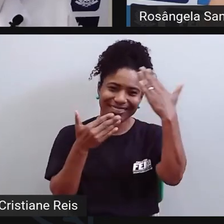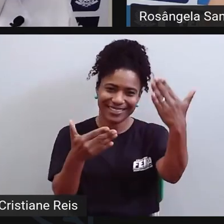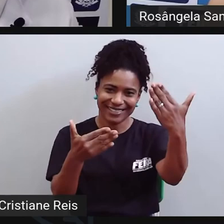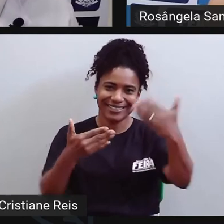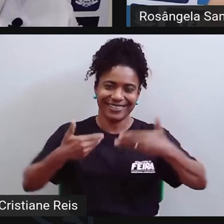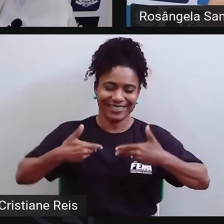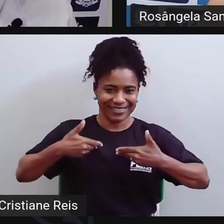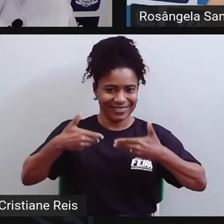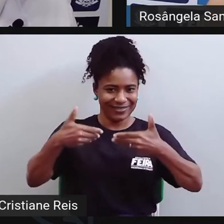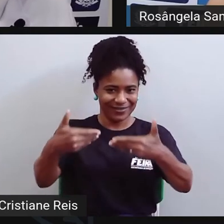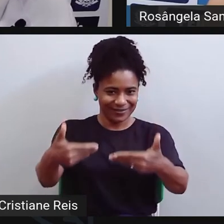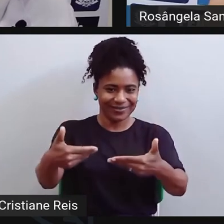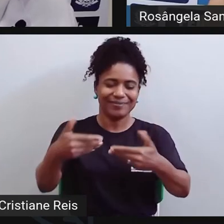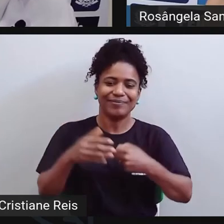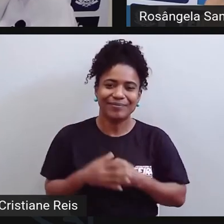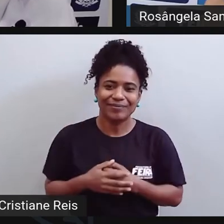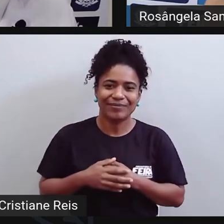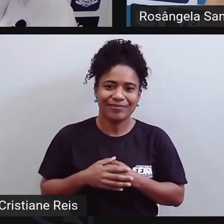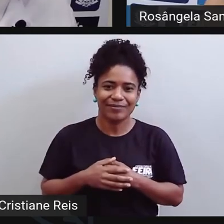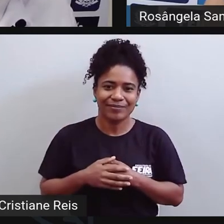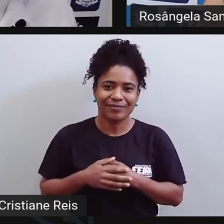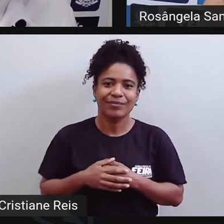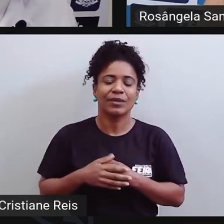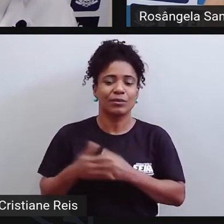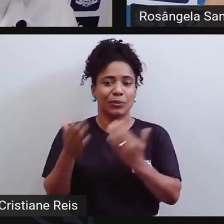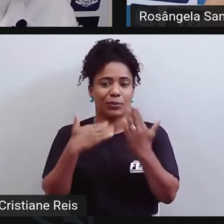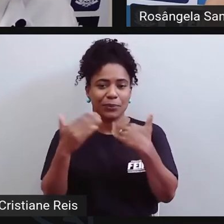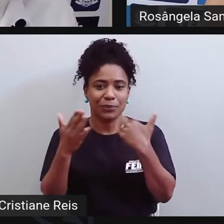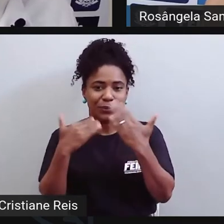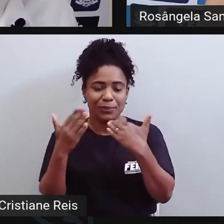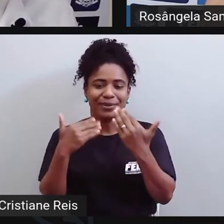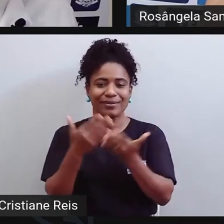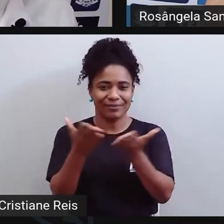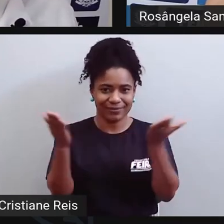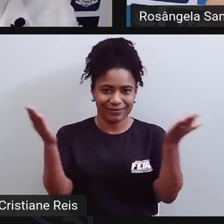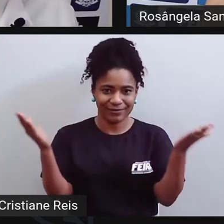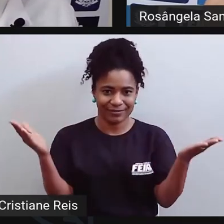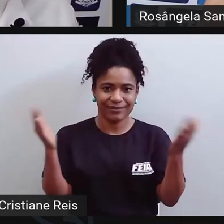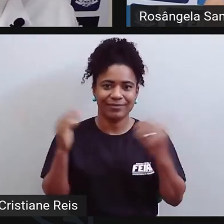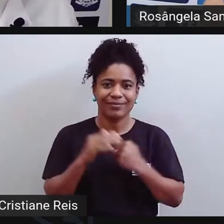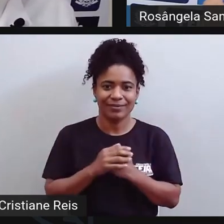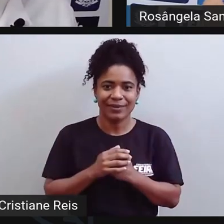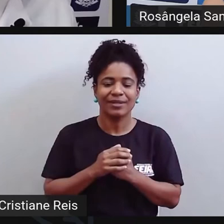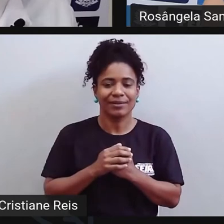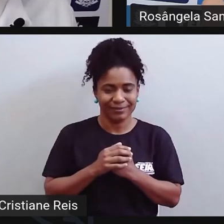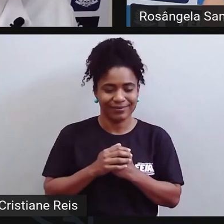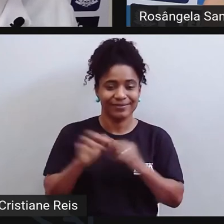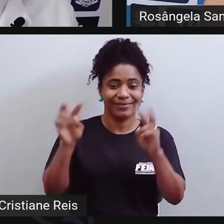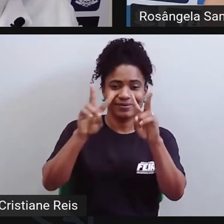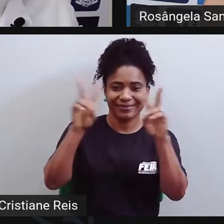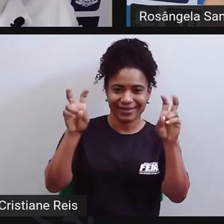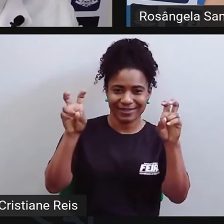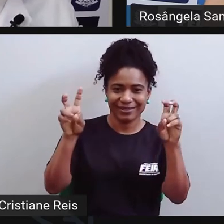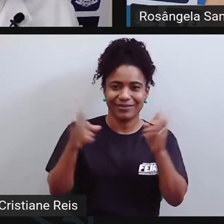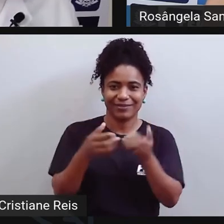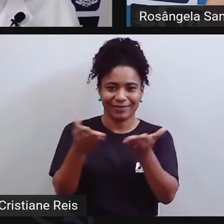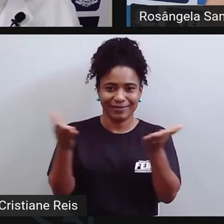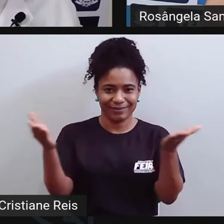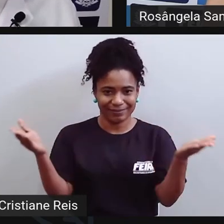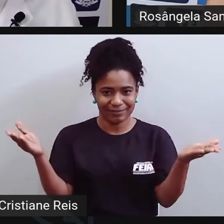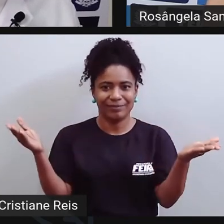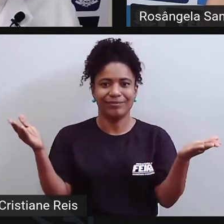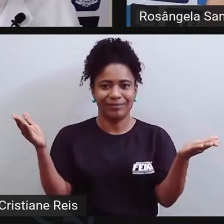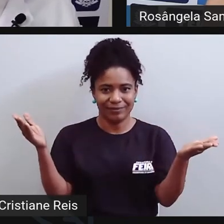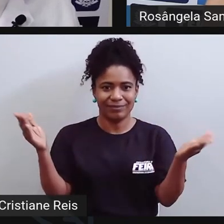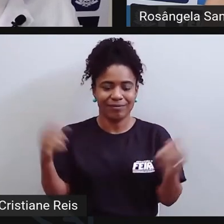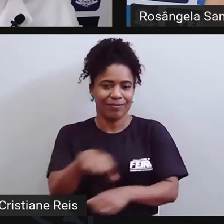pela sua oportunidade de estar aqui, podendo conversar com vocês, né, e podendo falar para esse público que você disse que